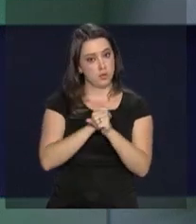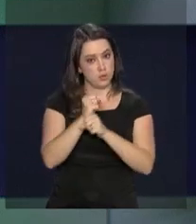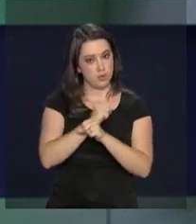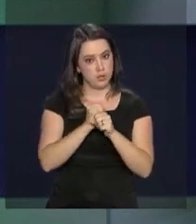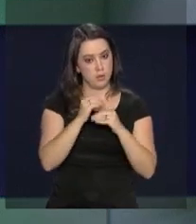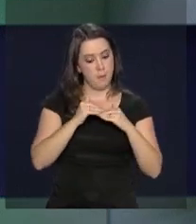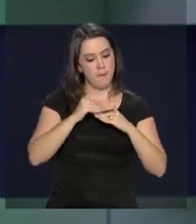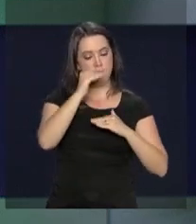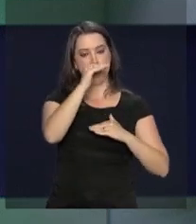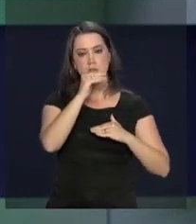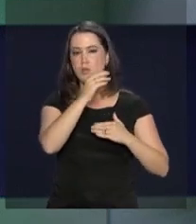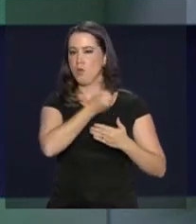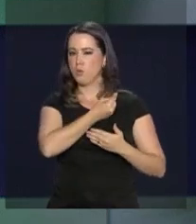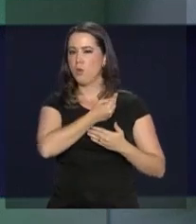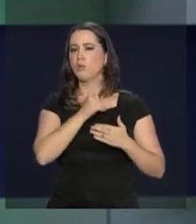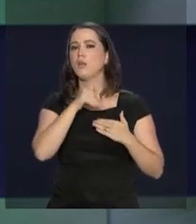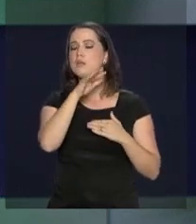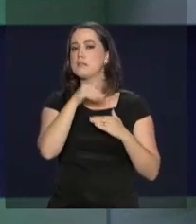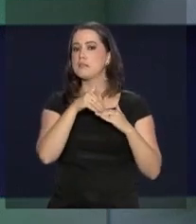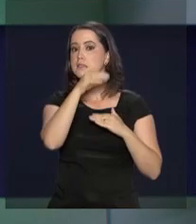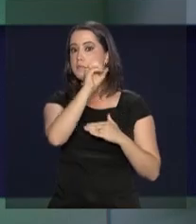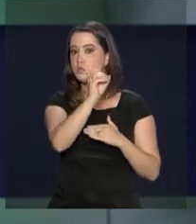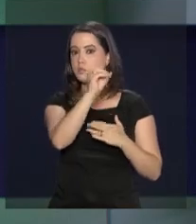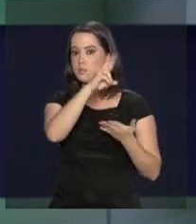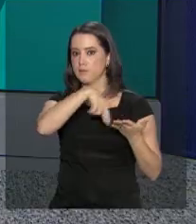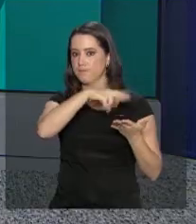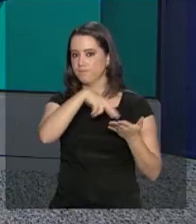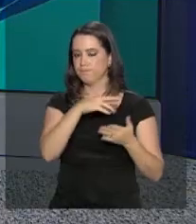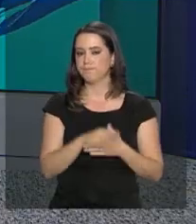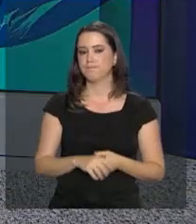ano e que tiveram nota acima de zero na redação. Bom,